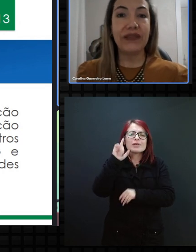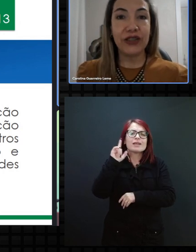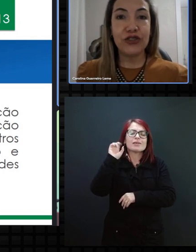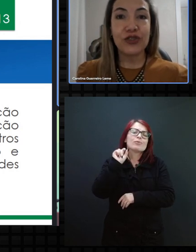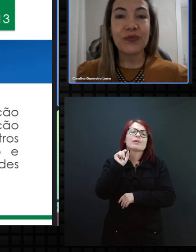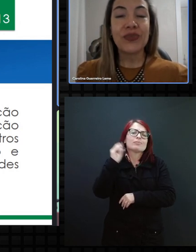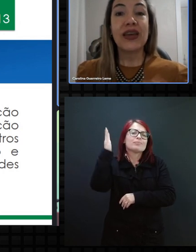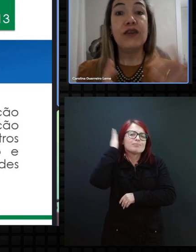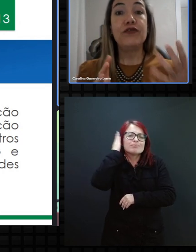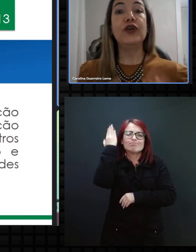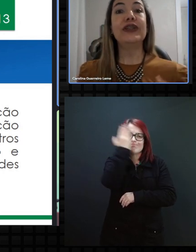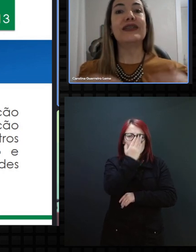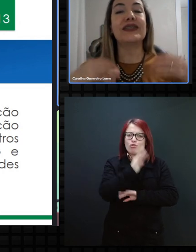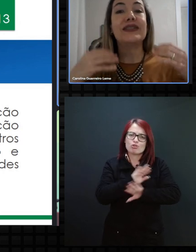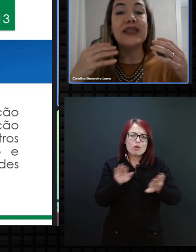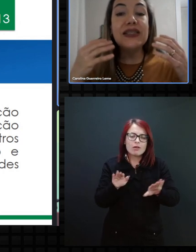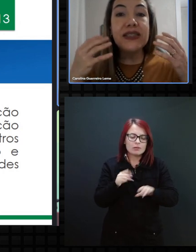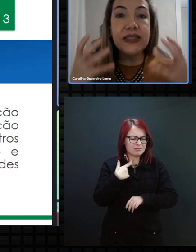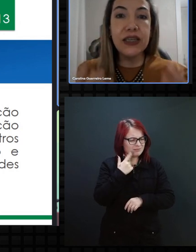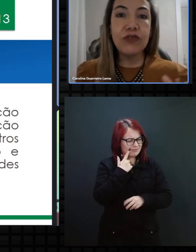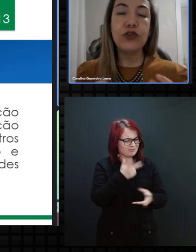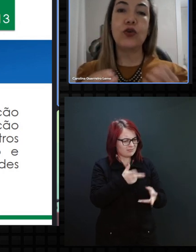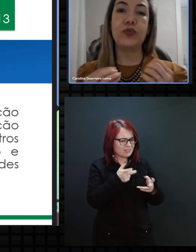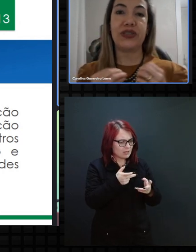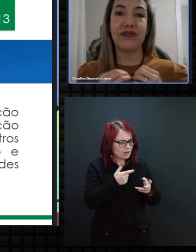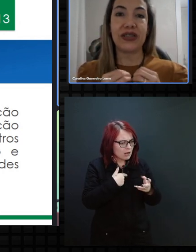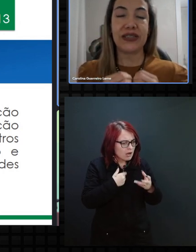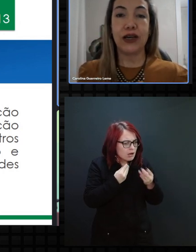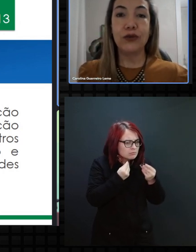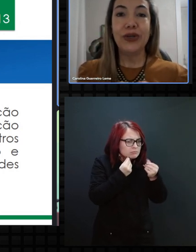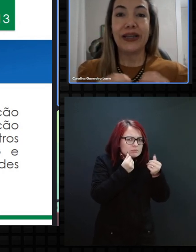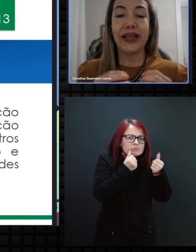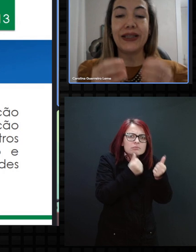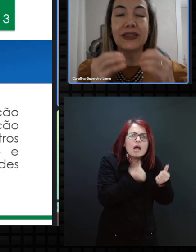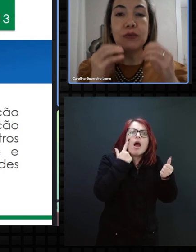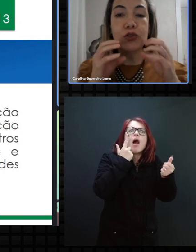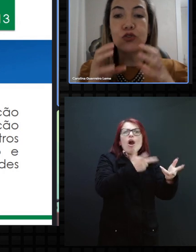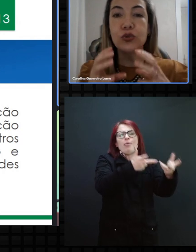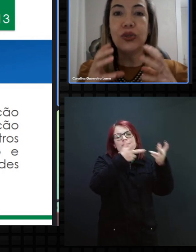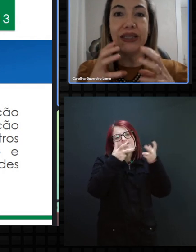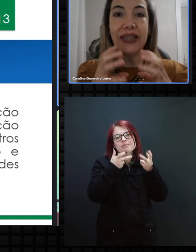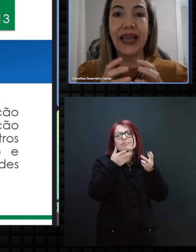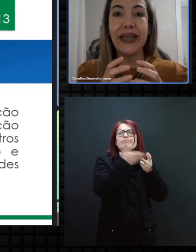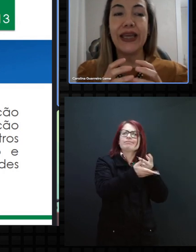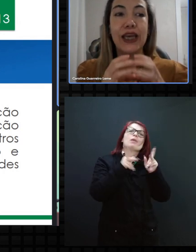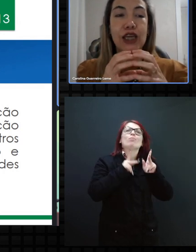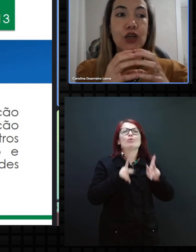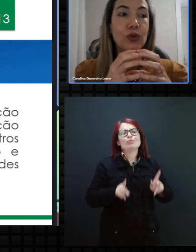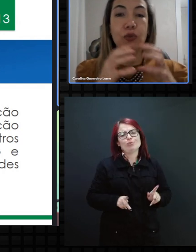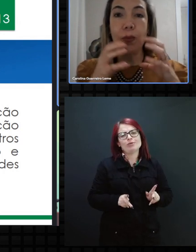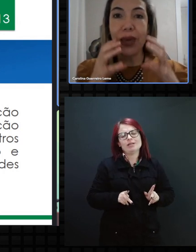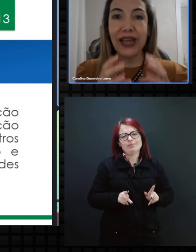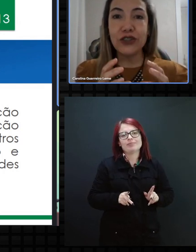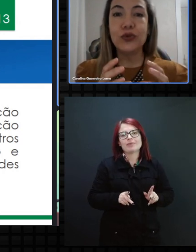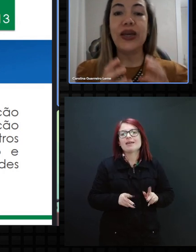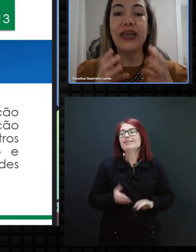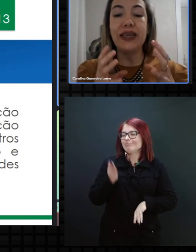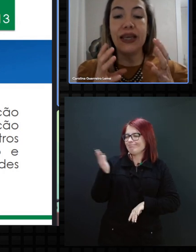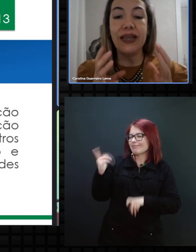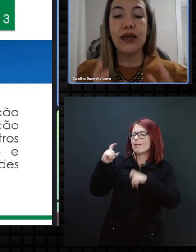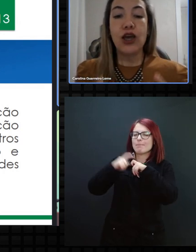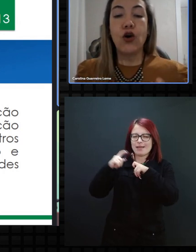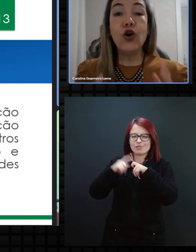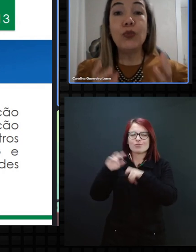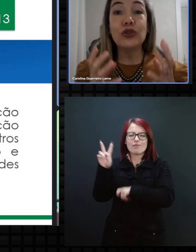concomitante. E foi nessa sensível observação, nessa postura dele, enquanto médico,